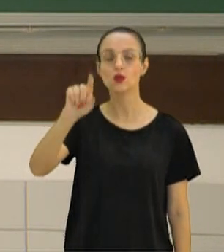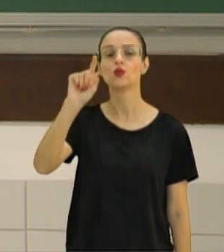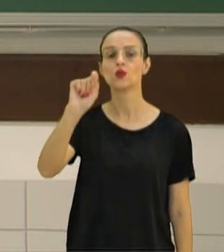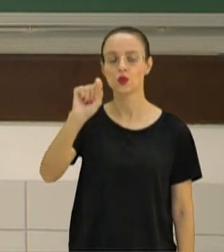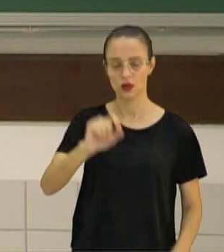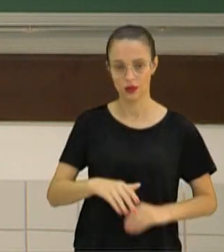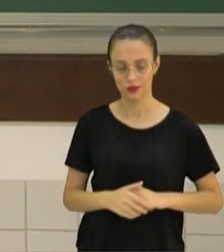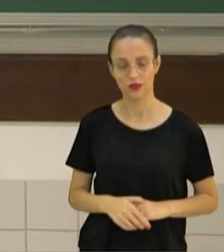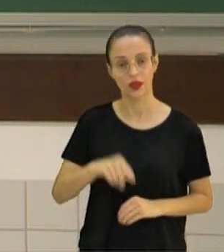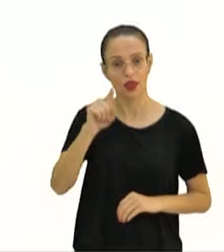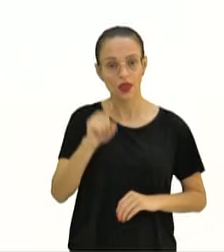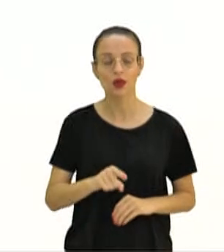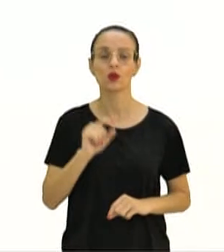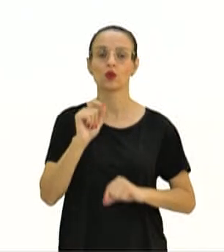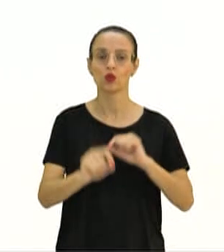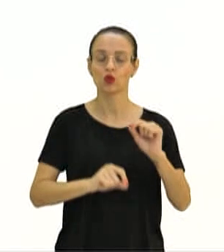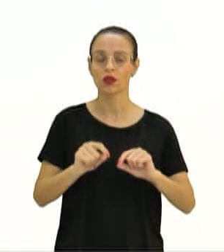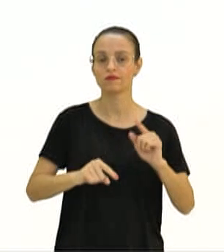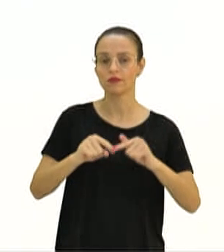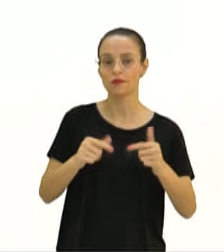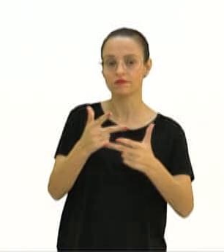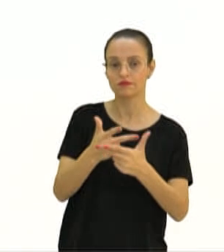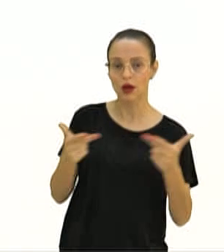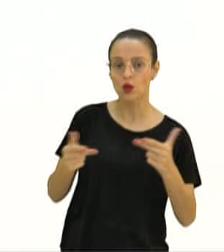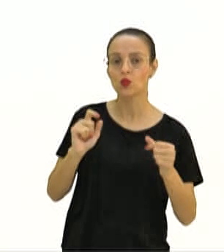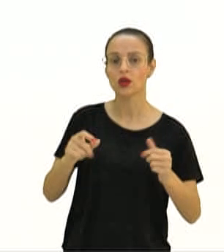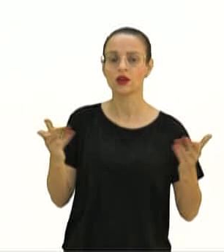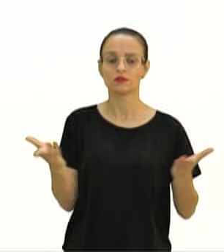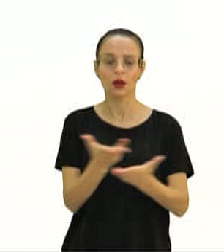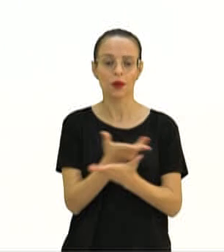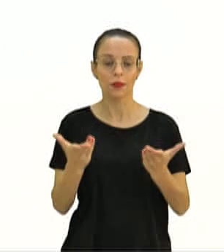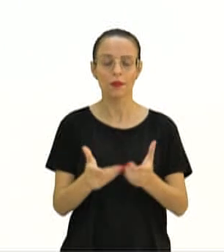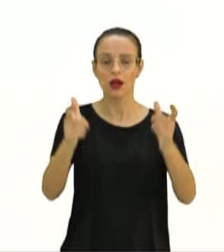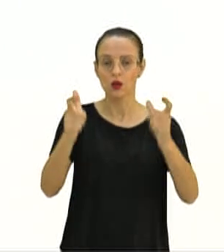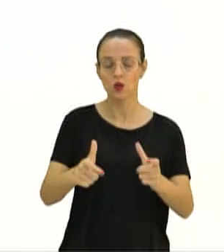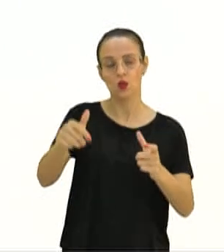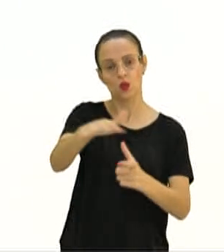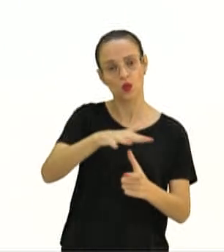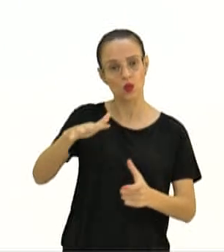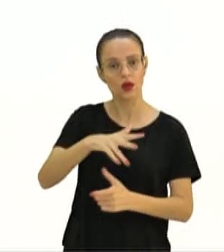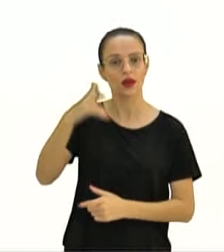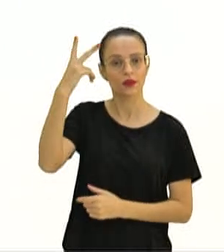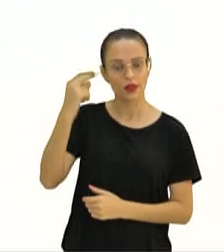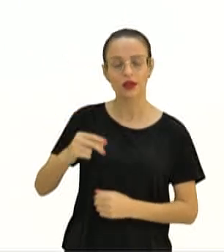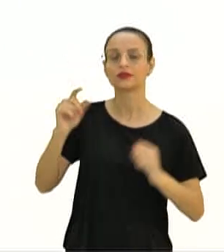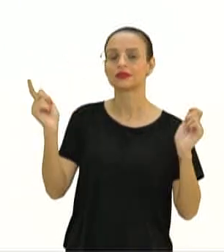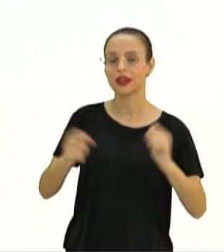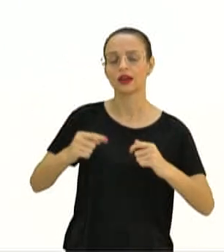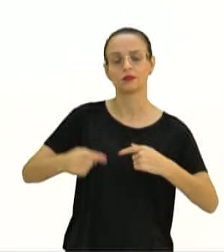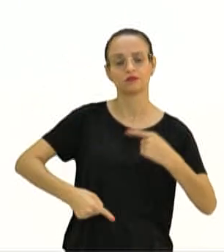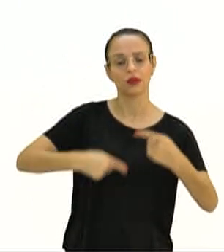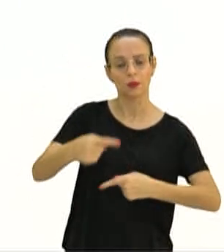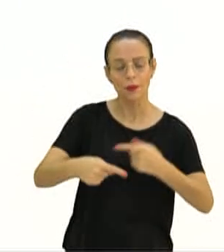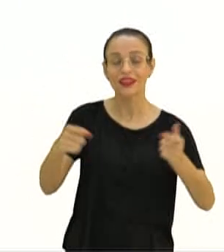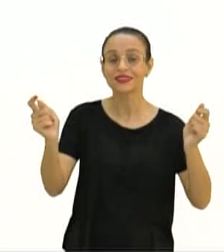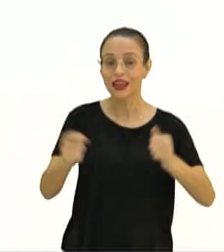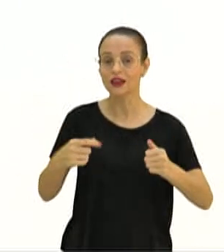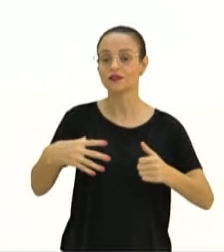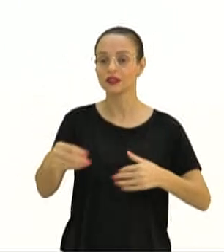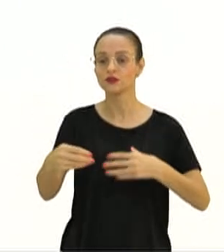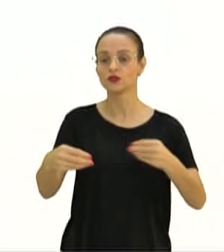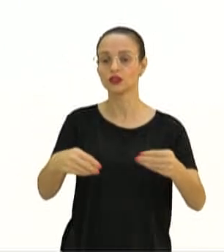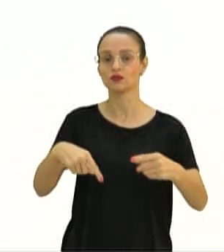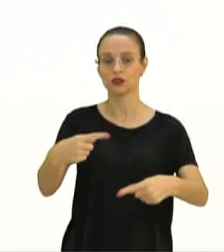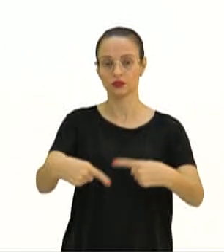São organismos intercruzantes em ambiente natural, gerando descendentes férteis. Notem, esses